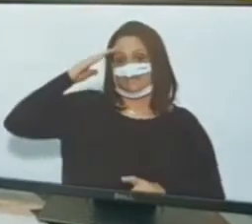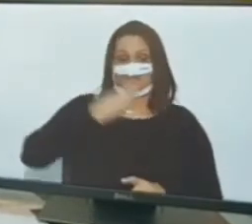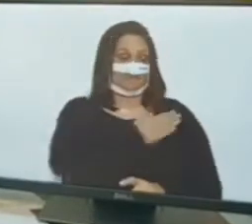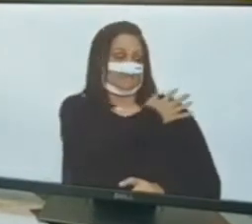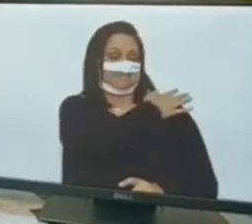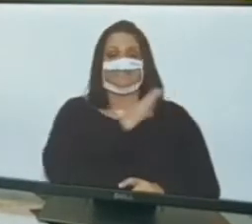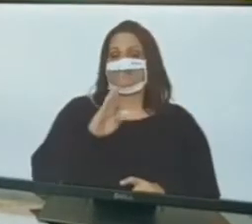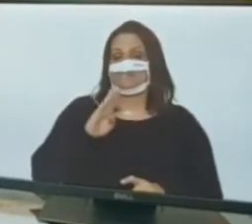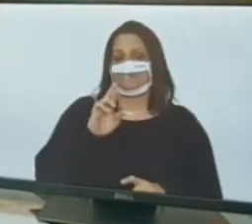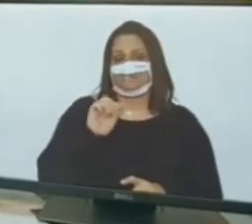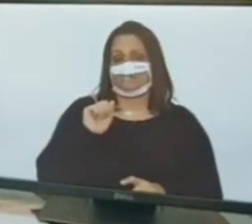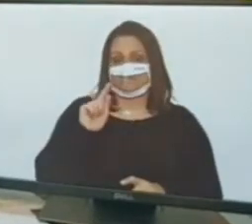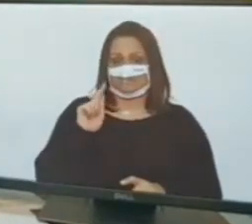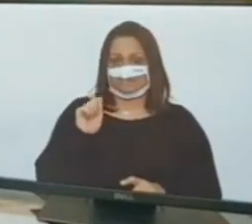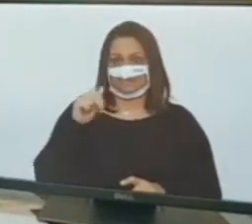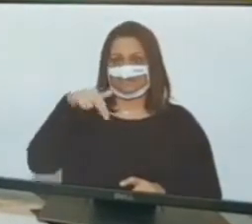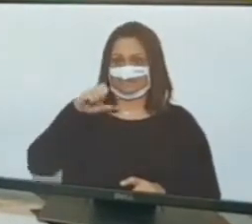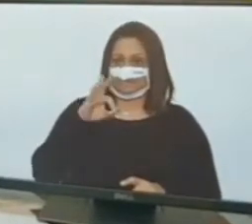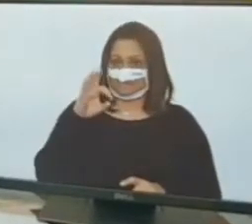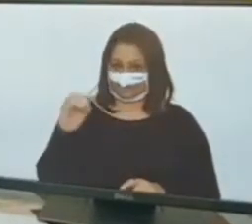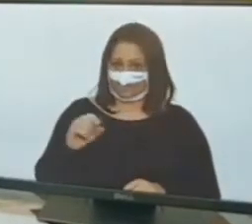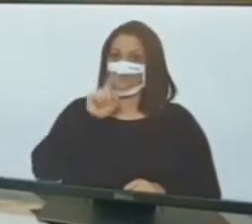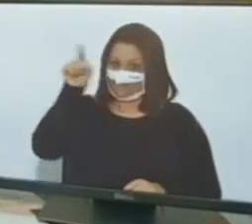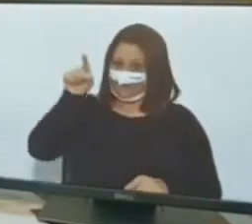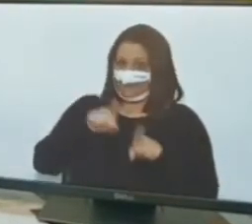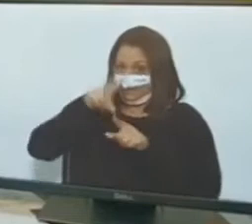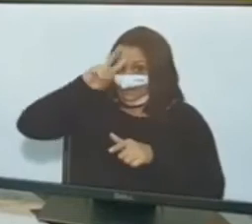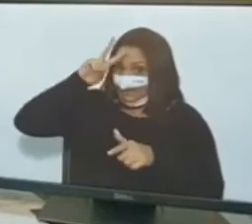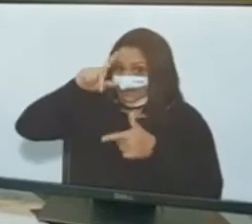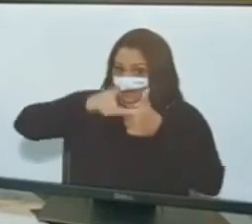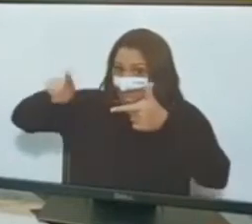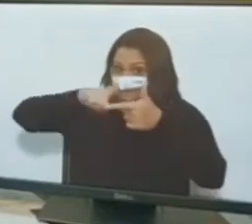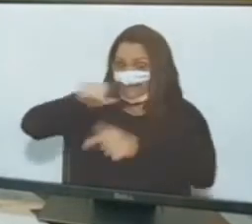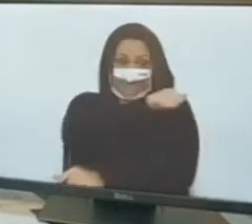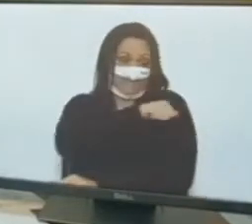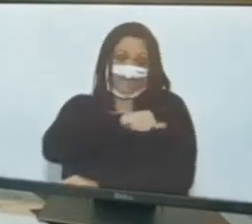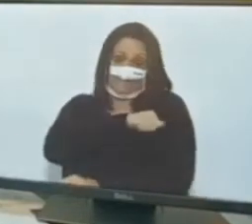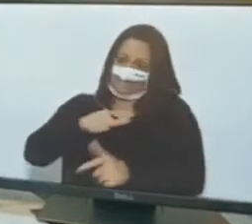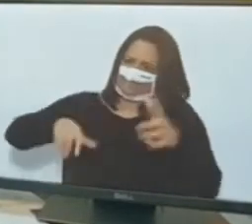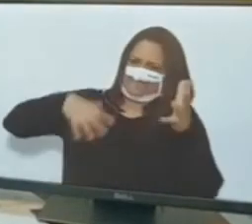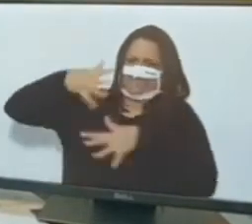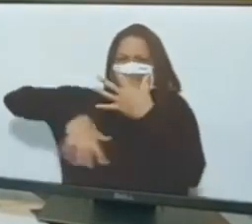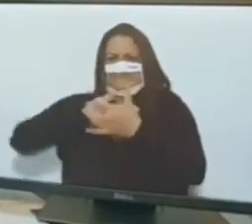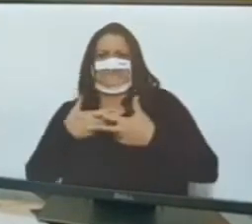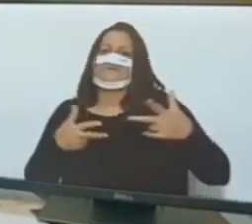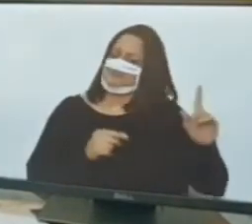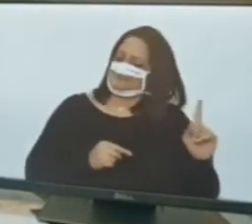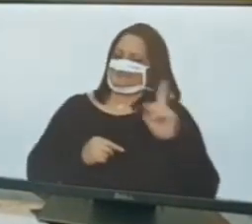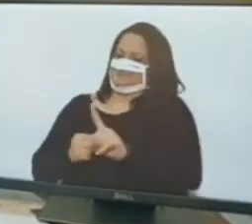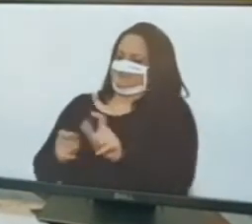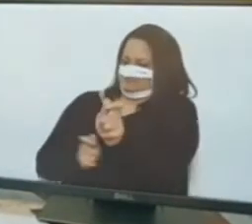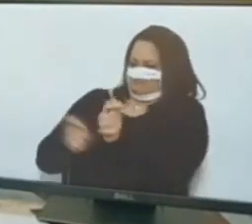Num momento difícil do estado de Janeiro. Pegou aquela missão com um ano como interventor. E agora está aqui, como chefe da Casa Civil.